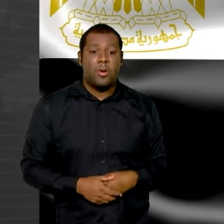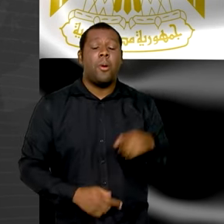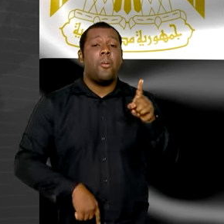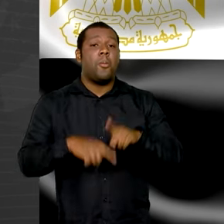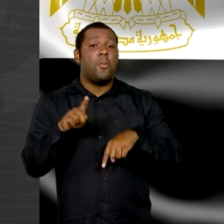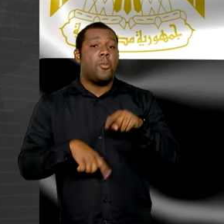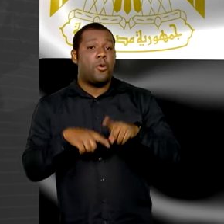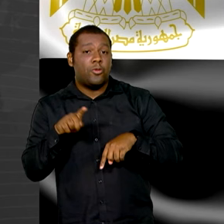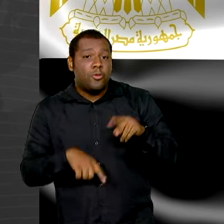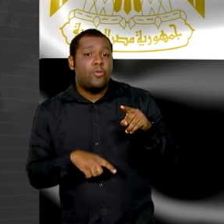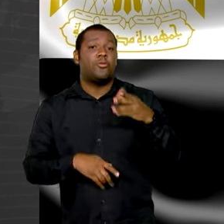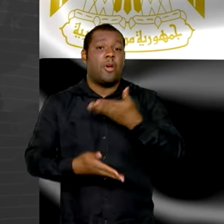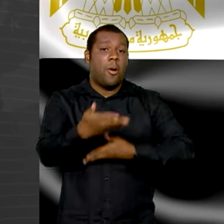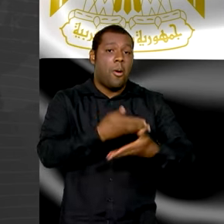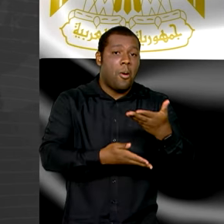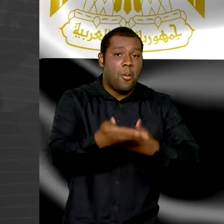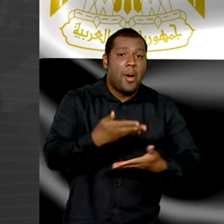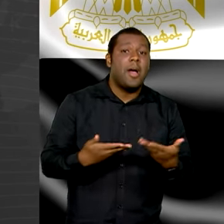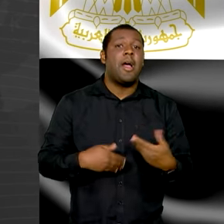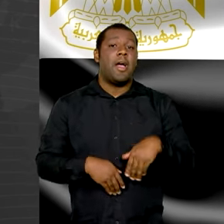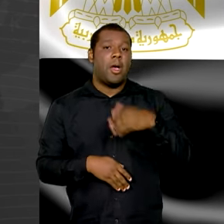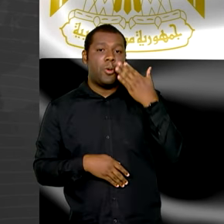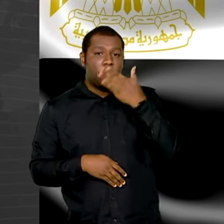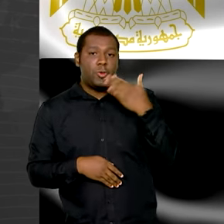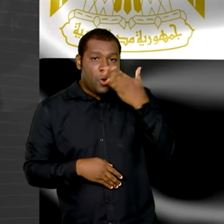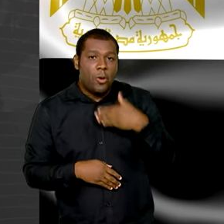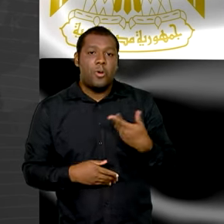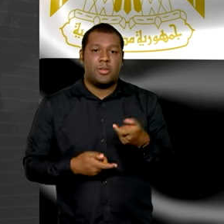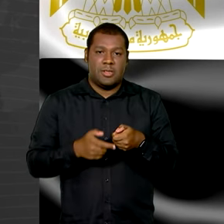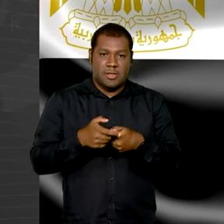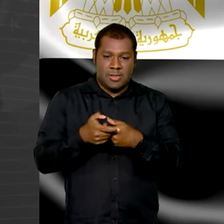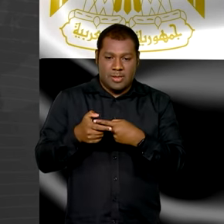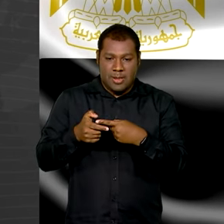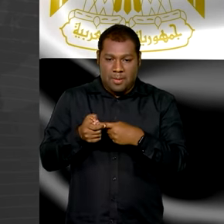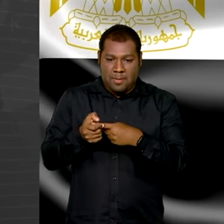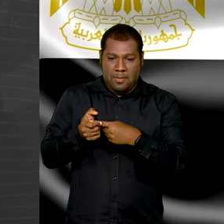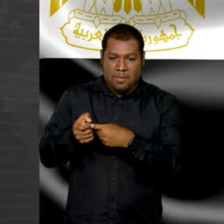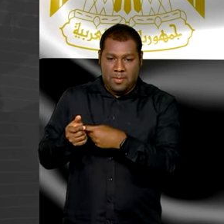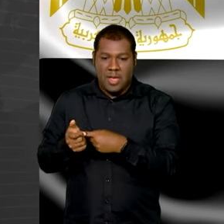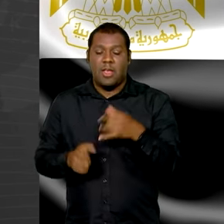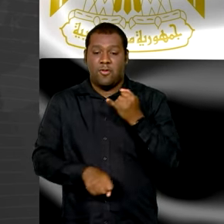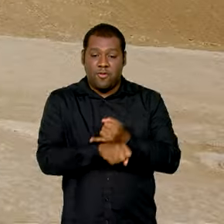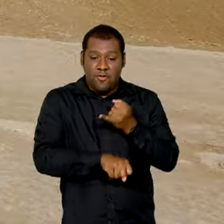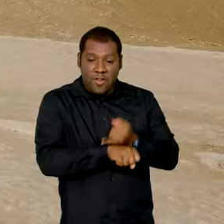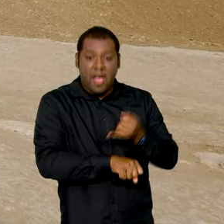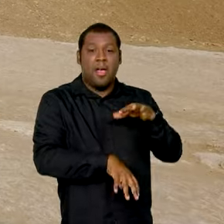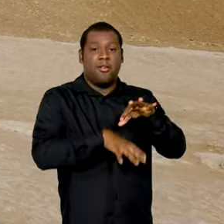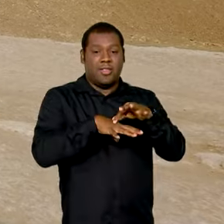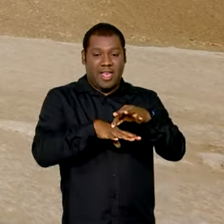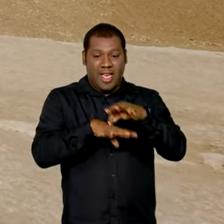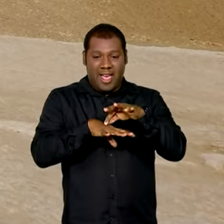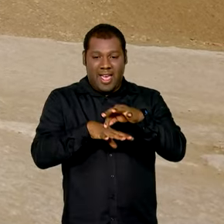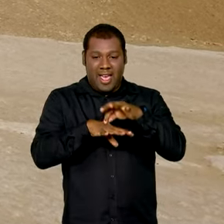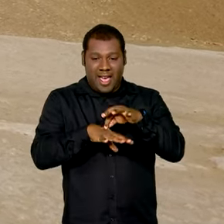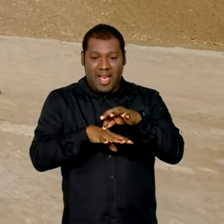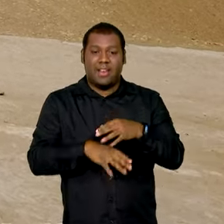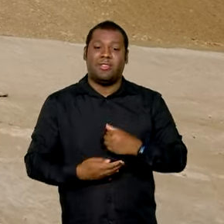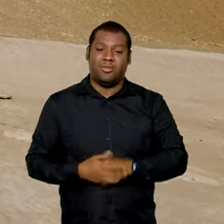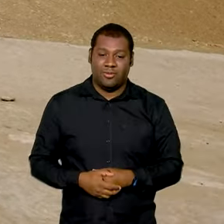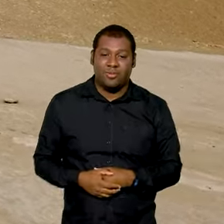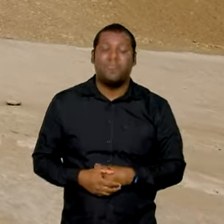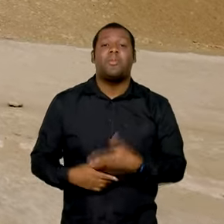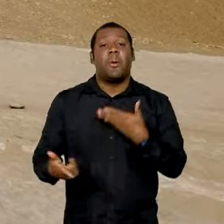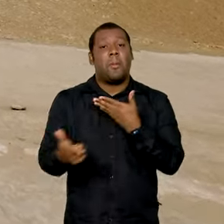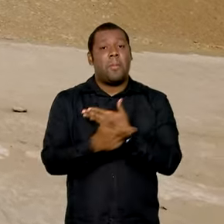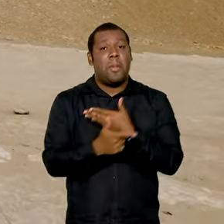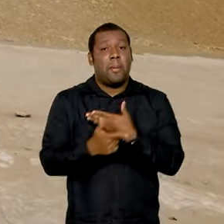exportação do Brasil para o Egito foram açúcar, milho, minério de ferro e carne bovina. Com a missão de reforçar